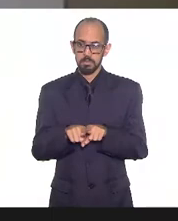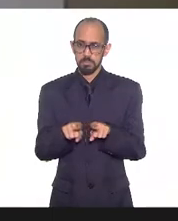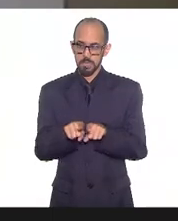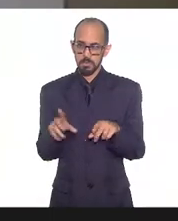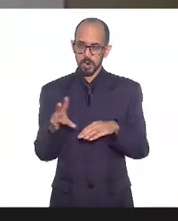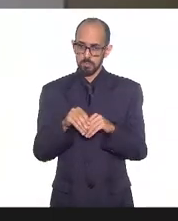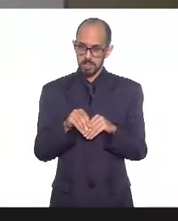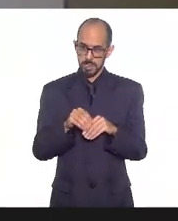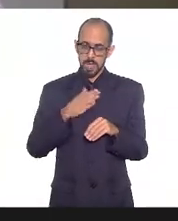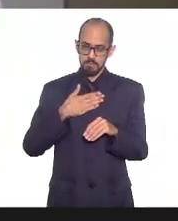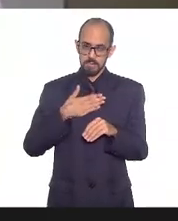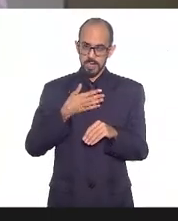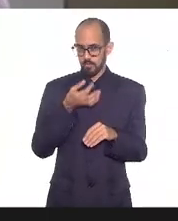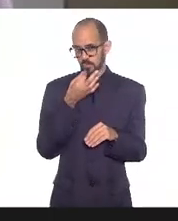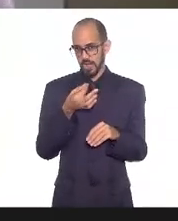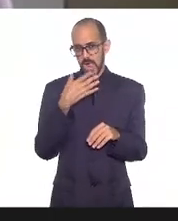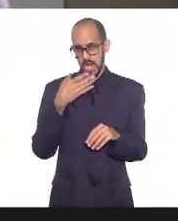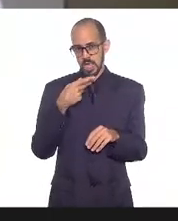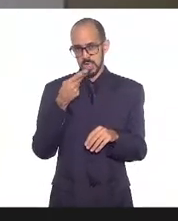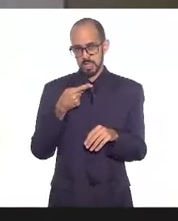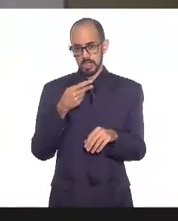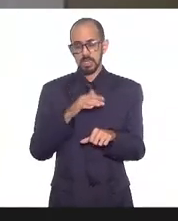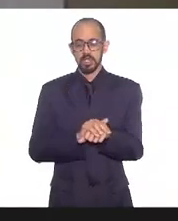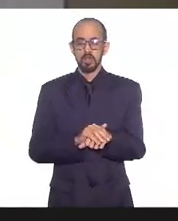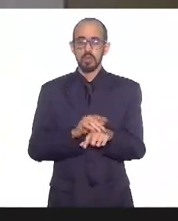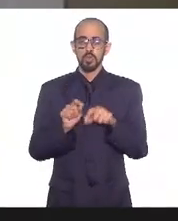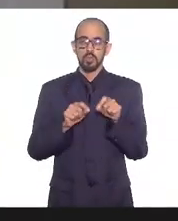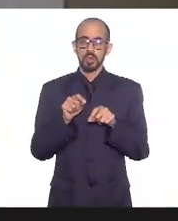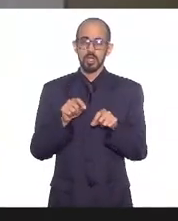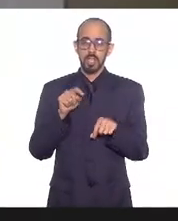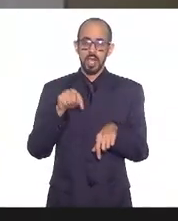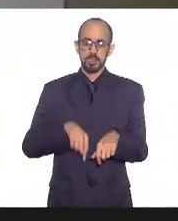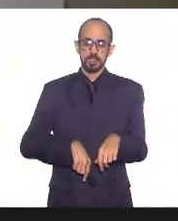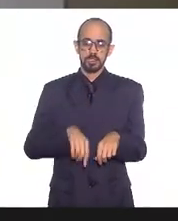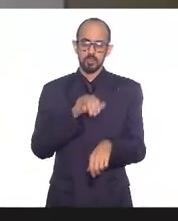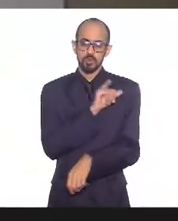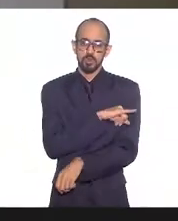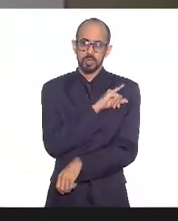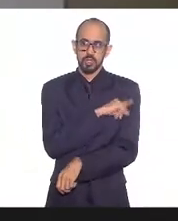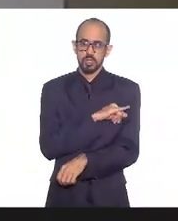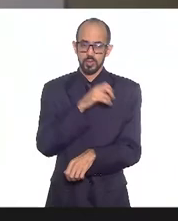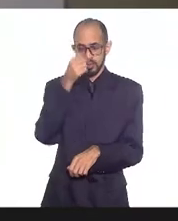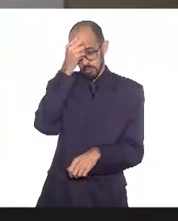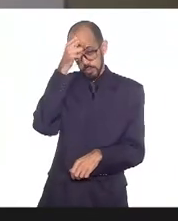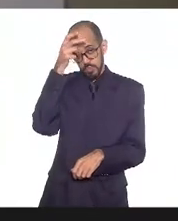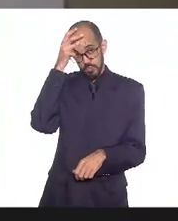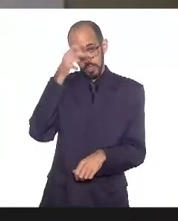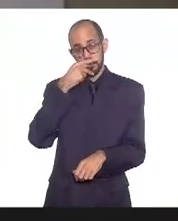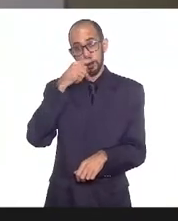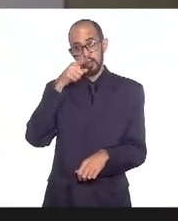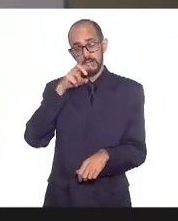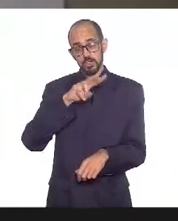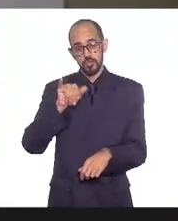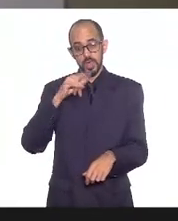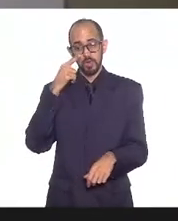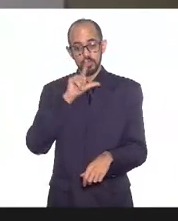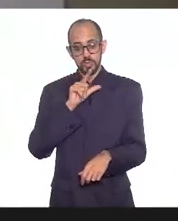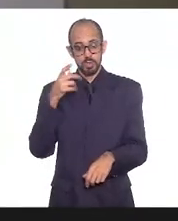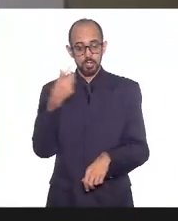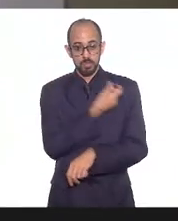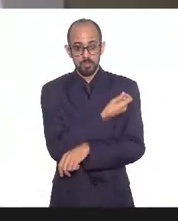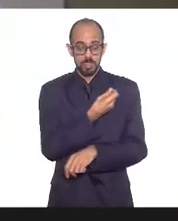mais especificamente até no município do Rio com esse anúncio hoje que foi feito de que a gente vai conseguir cobrir a